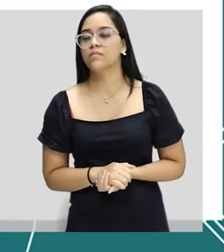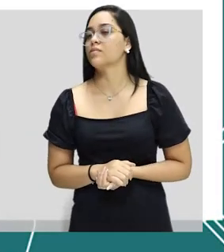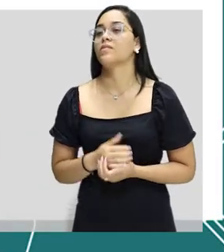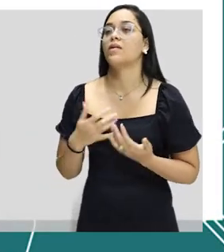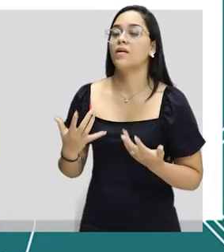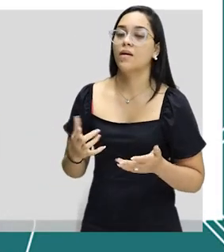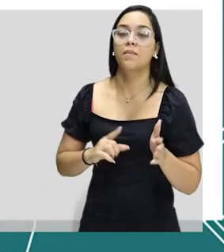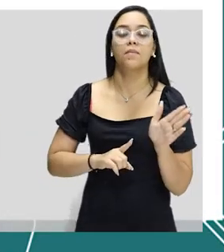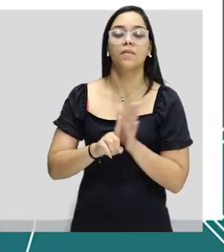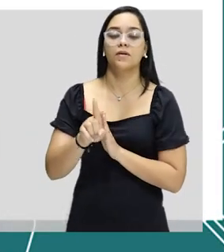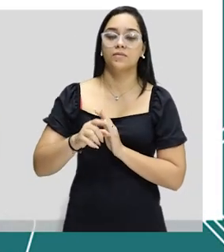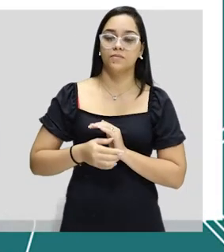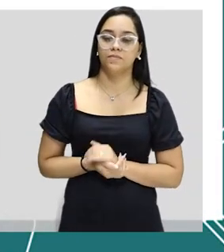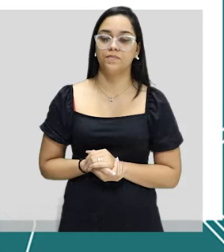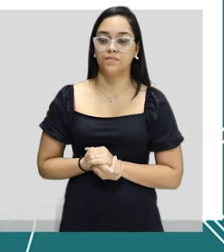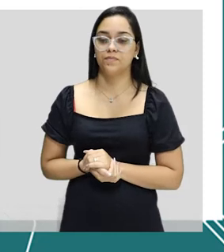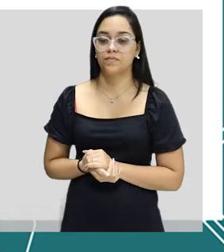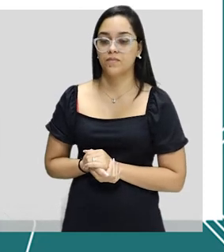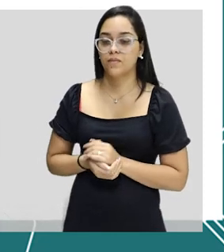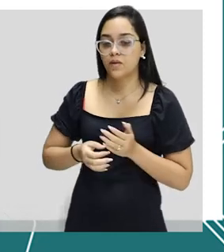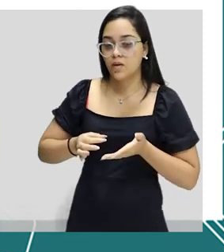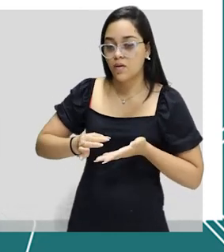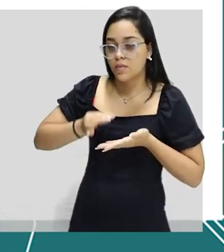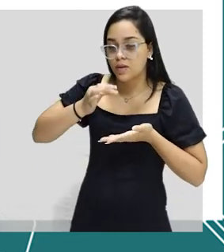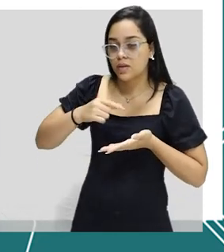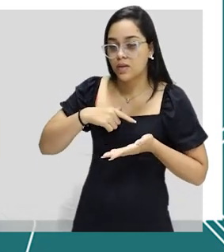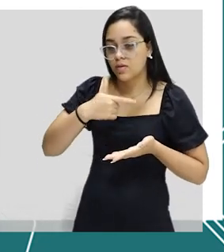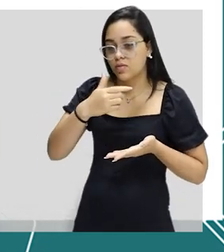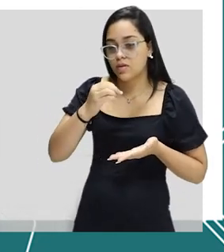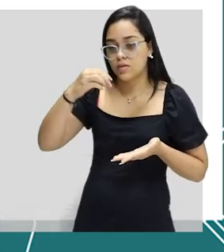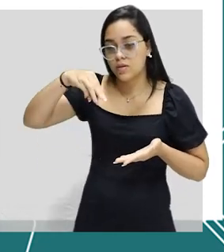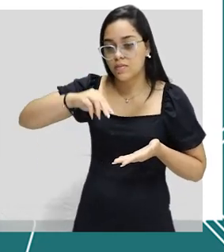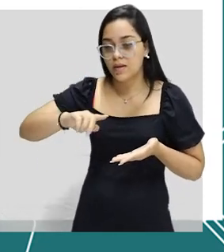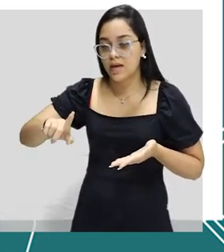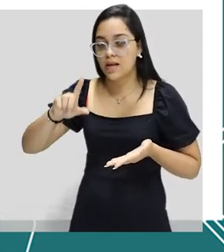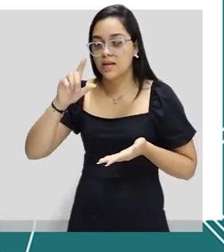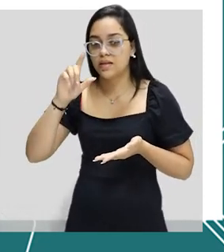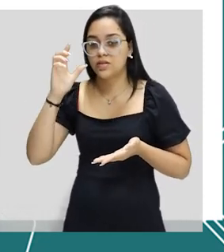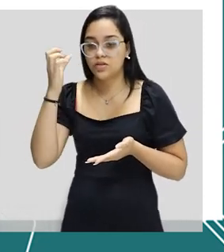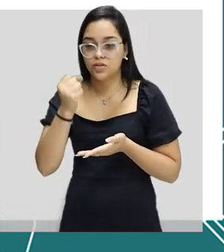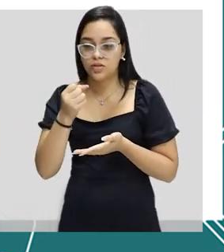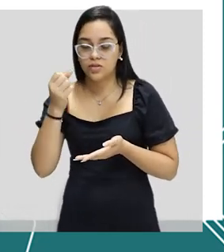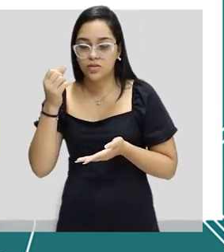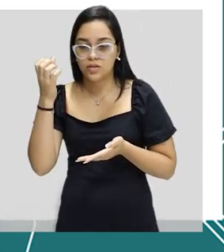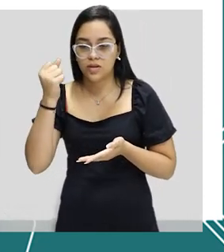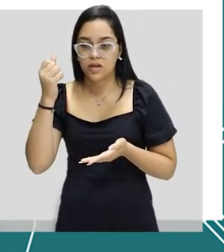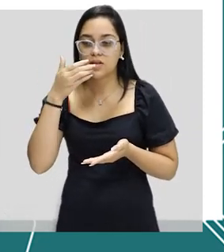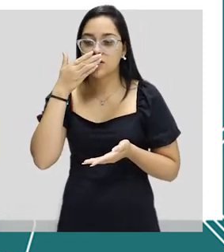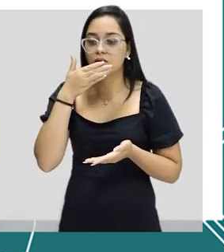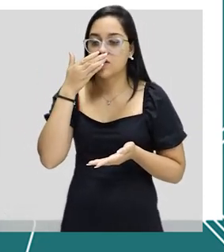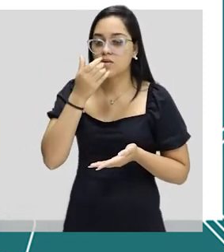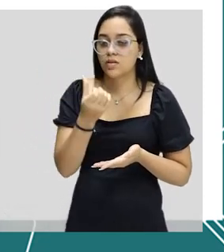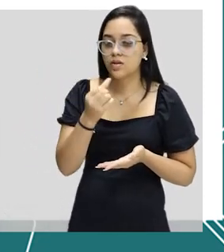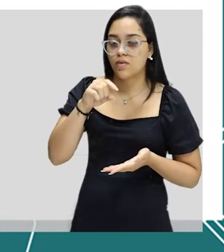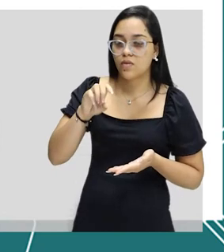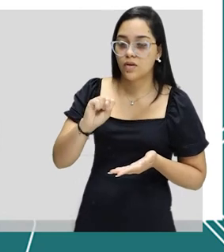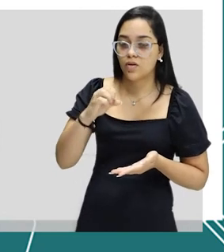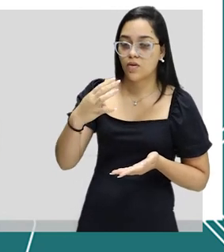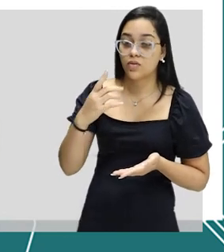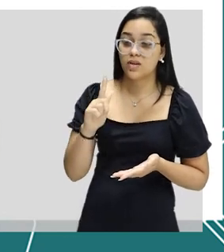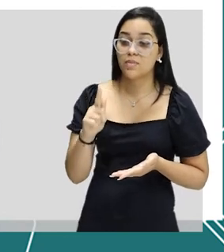próxima questão. Uma xícara contém 200 ml de leite adoçado com 6